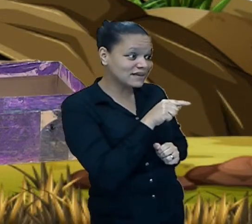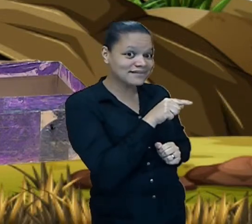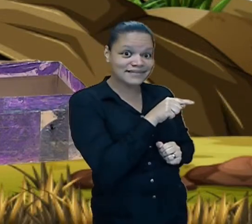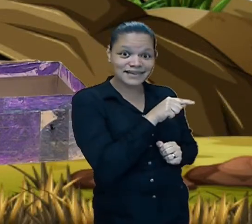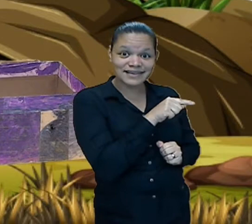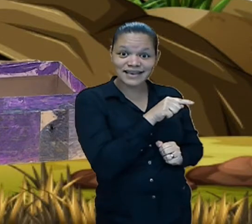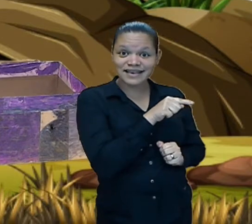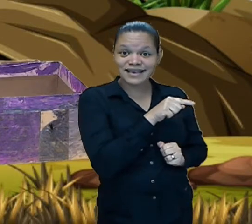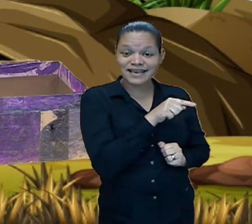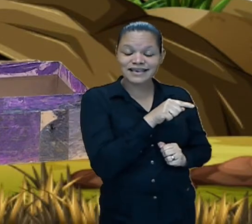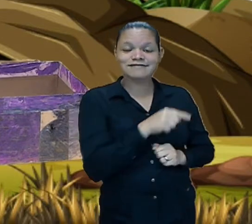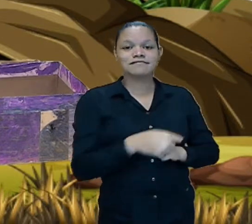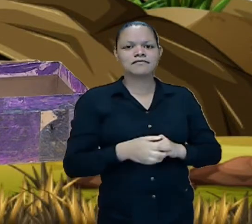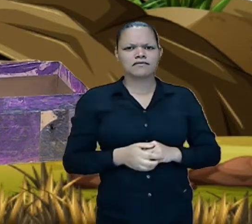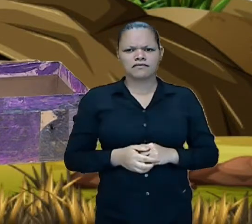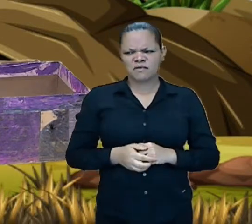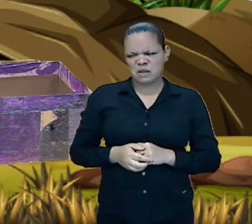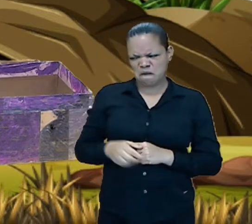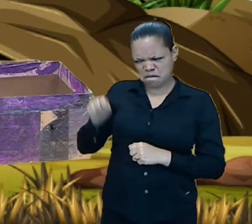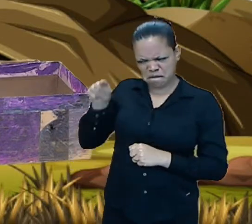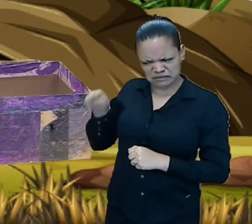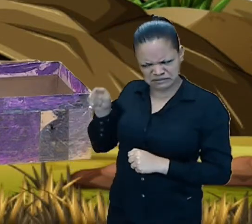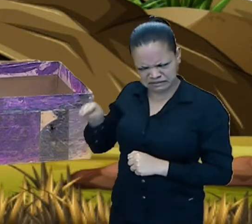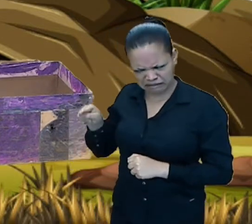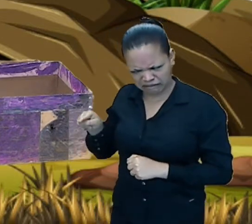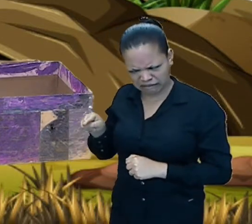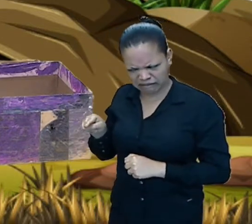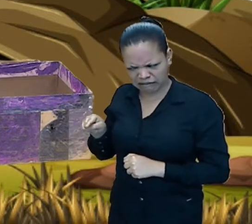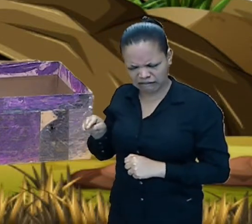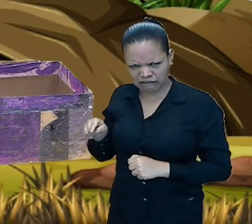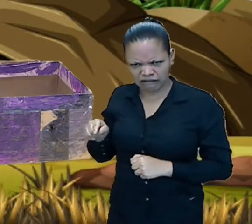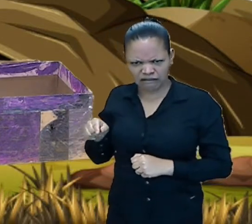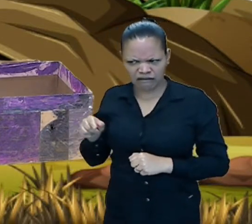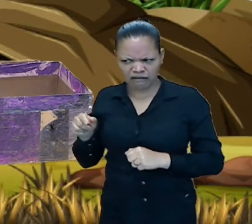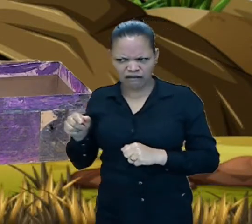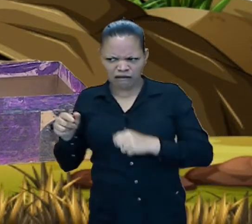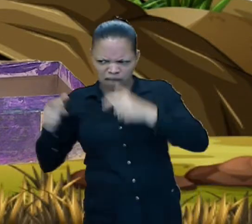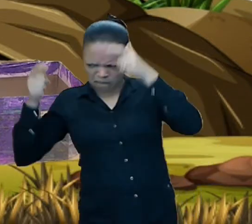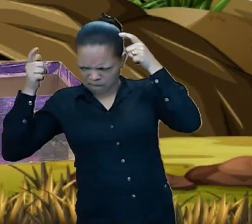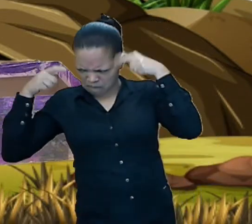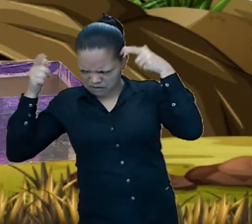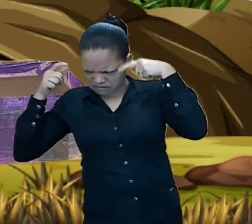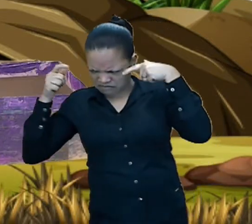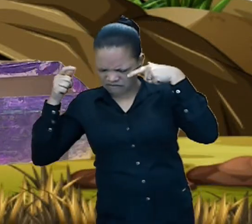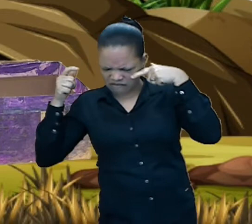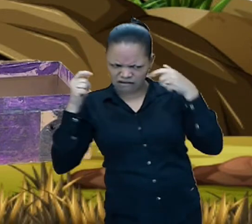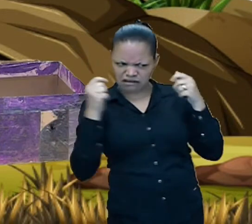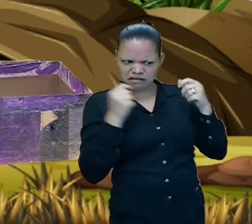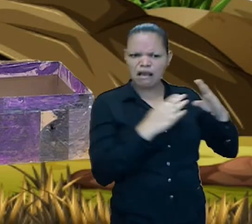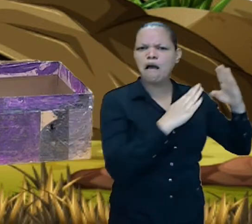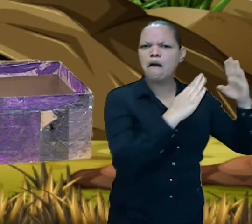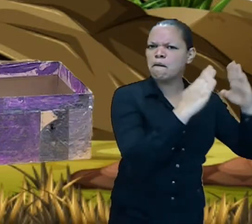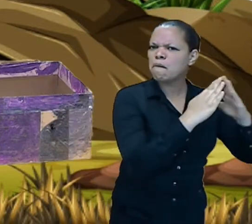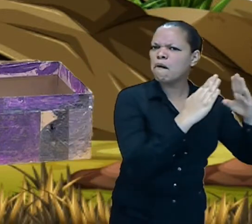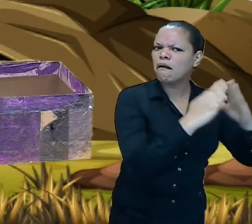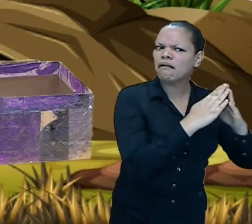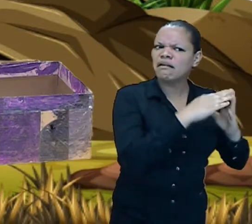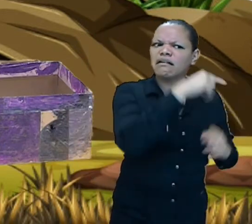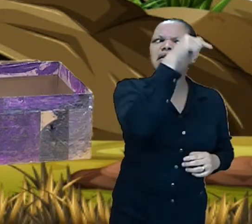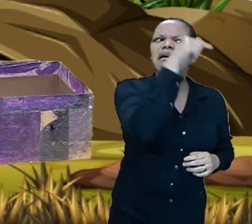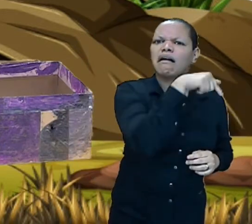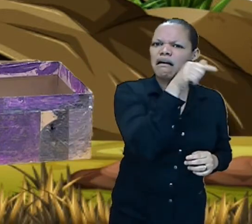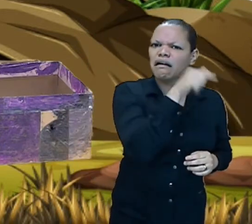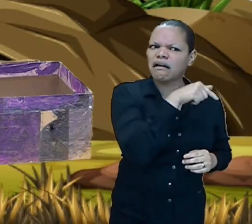você uma princesa morando na caverna